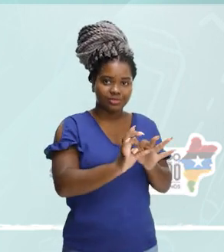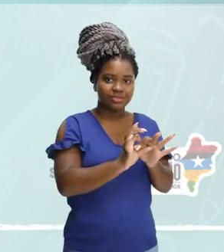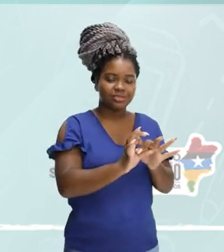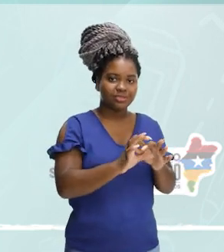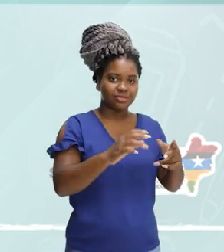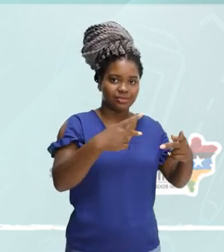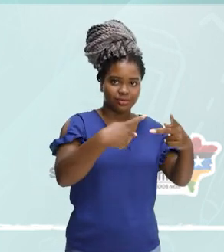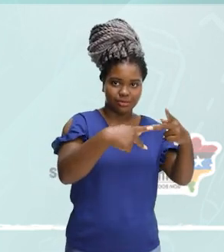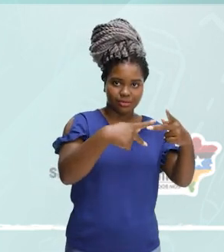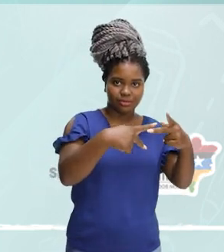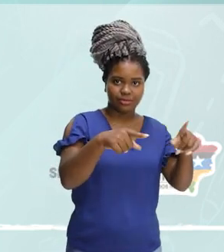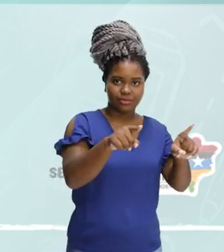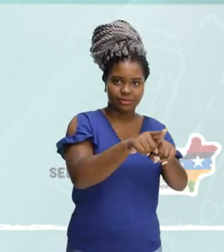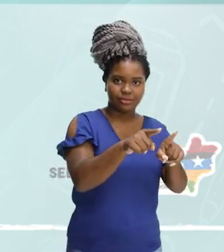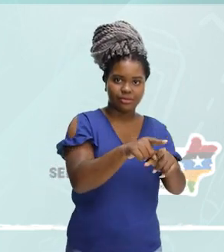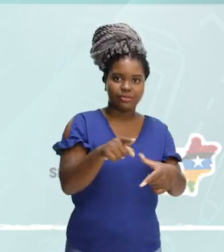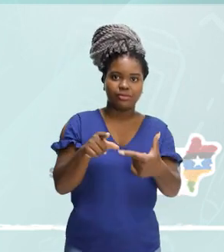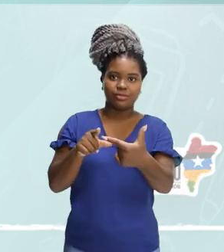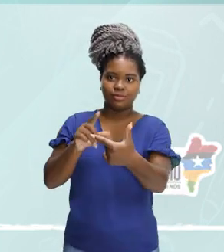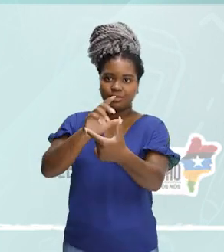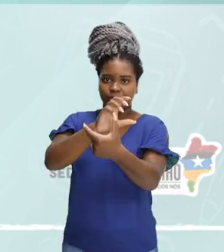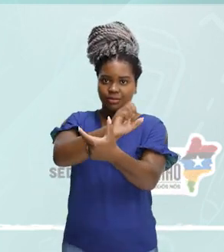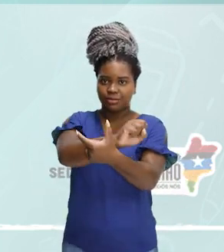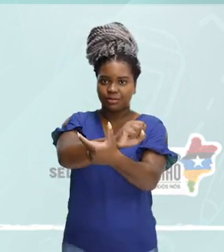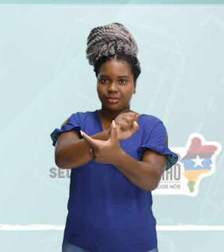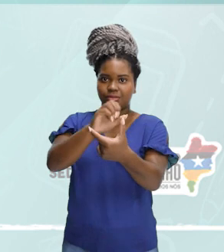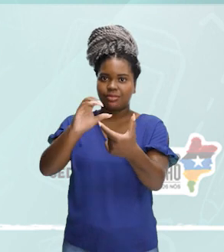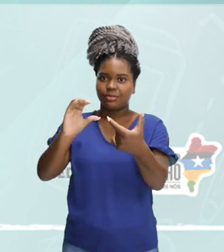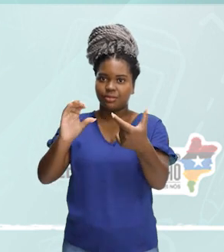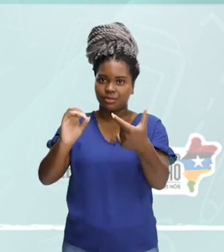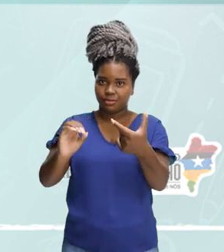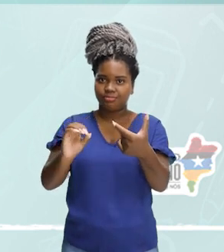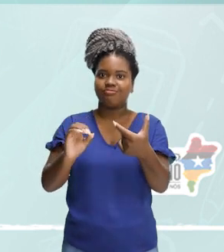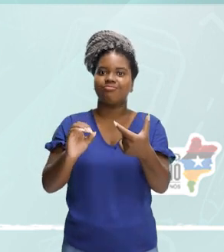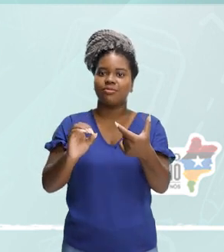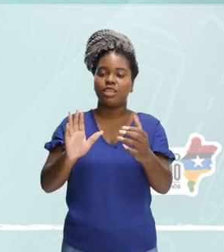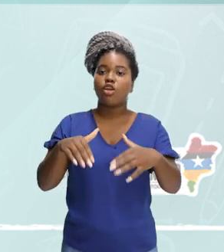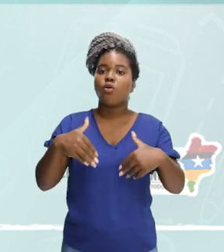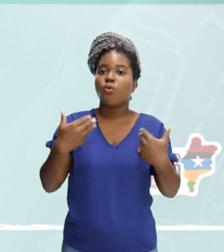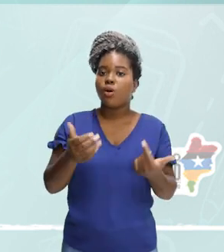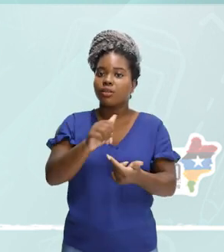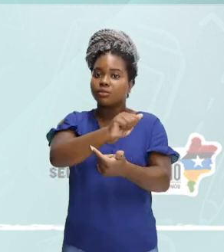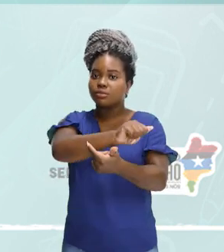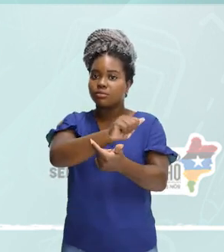artigo. Então, aqui eu tenho quais são os artigos em espanhol. Vamos relembrar.